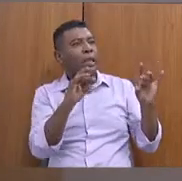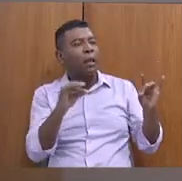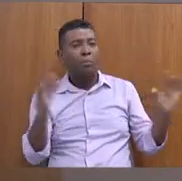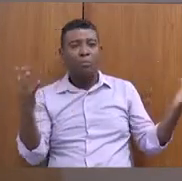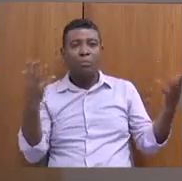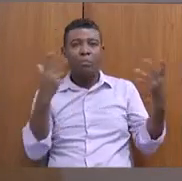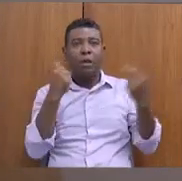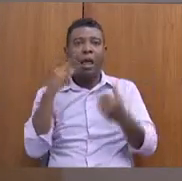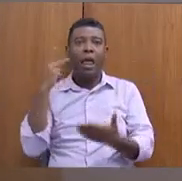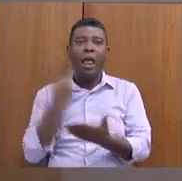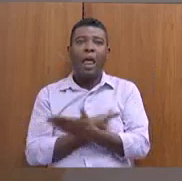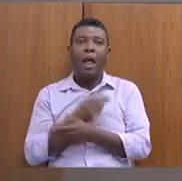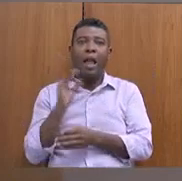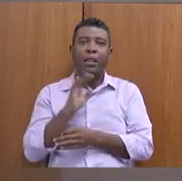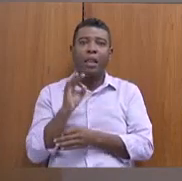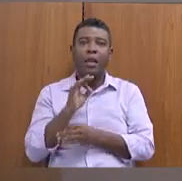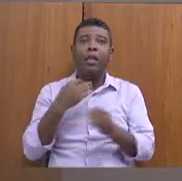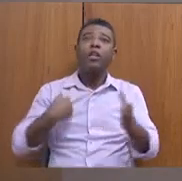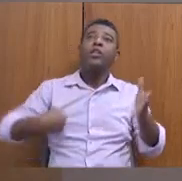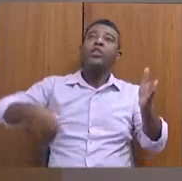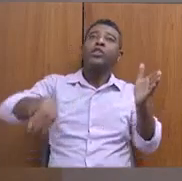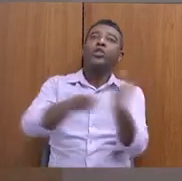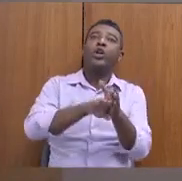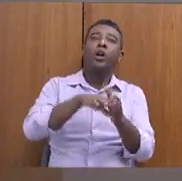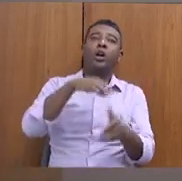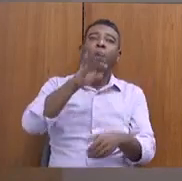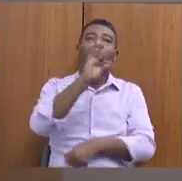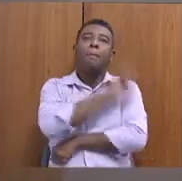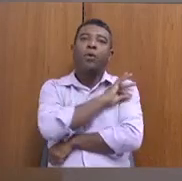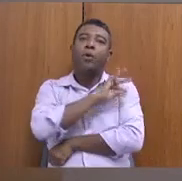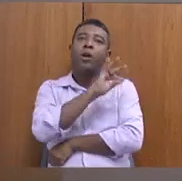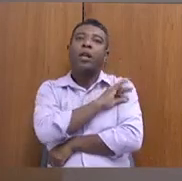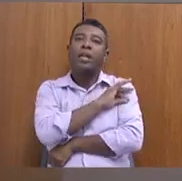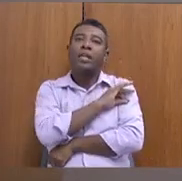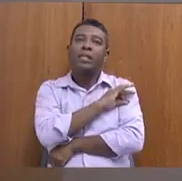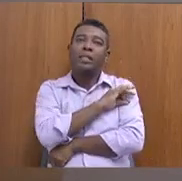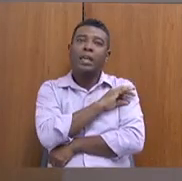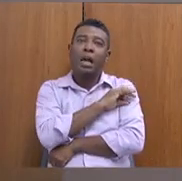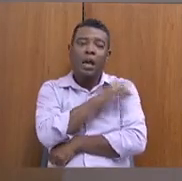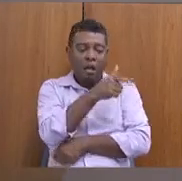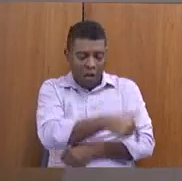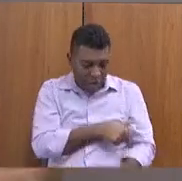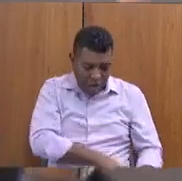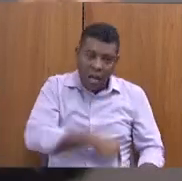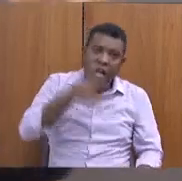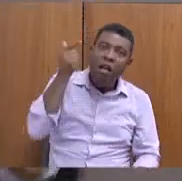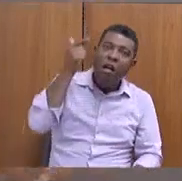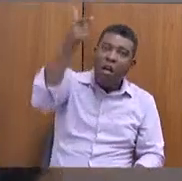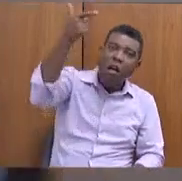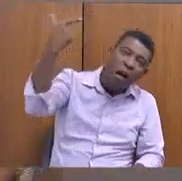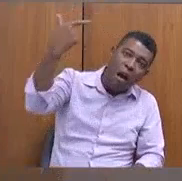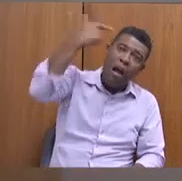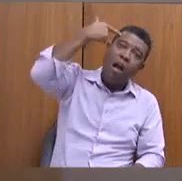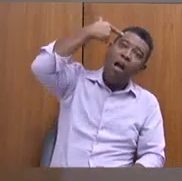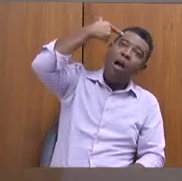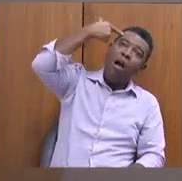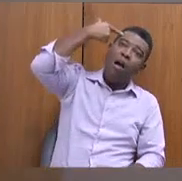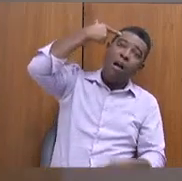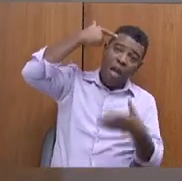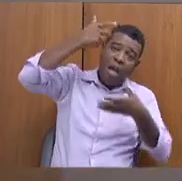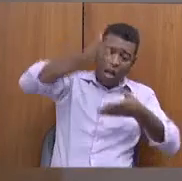Aí chega a polícia com arma na cabeça, com policial, com fuzis,